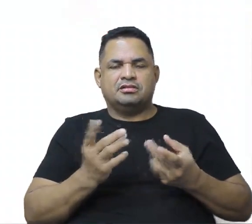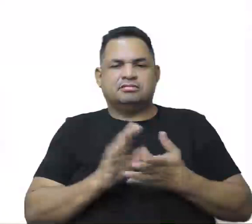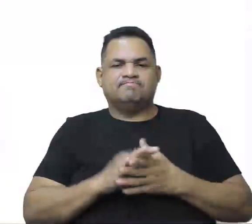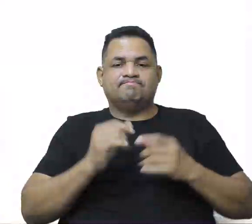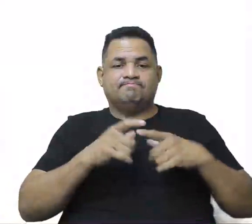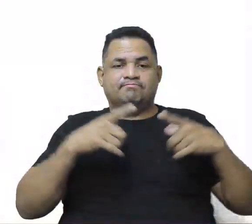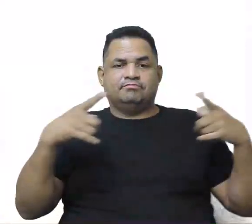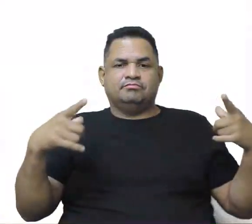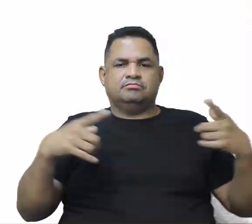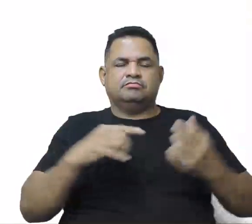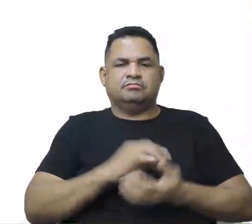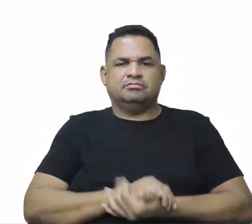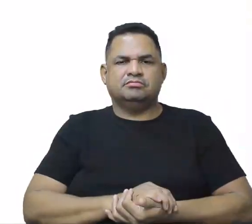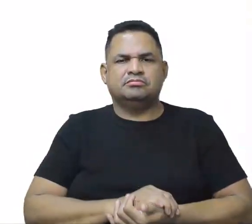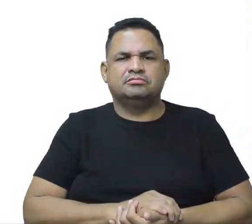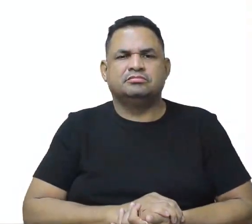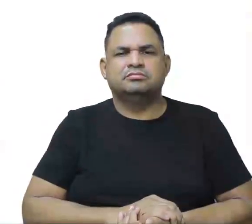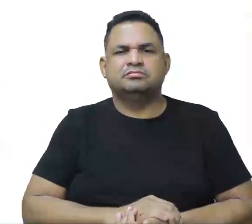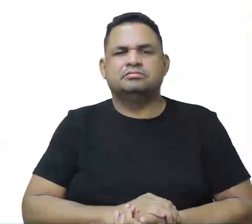suas demandas, tá?